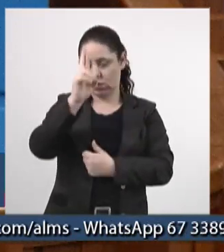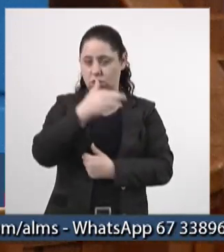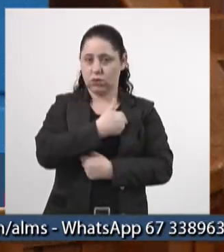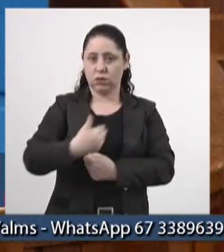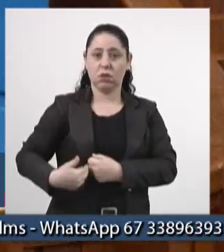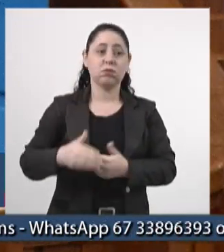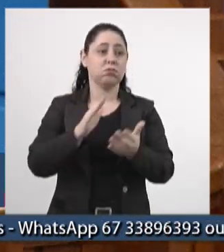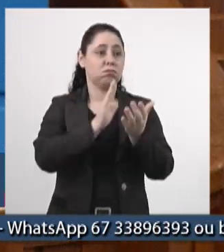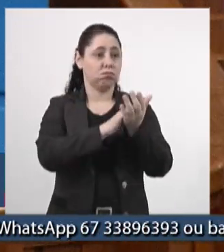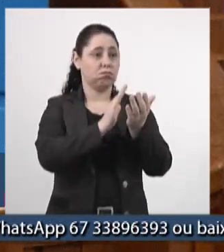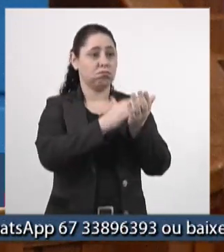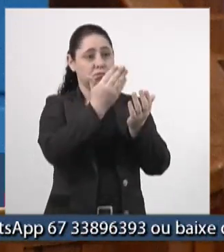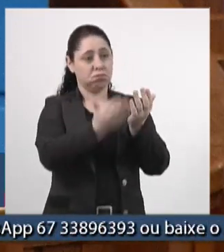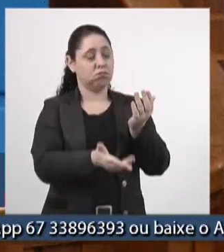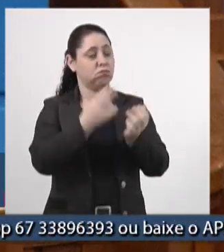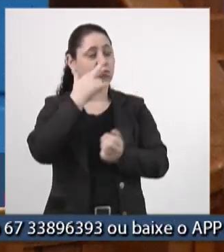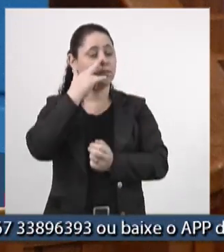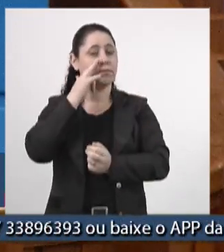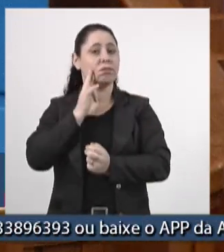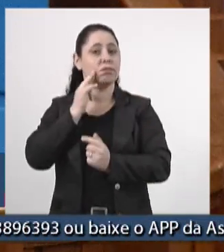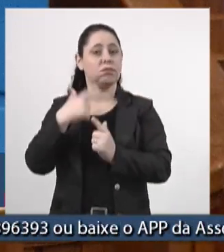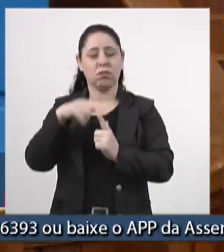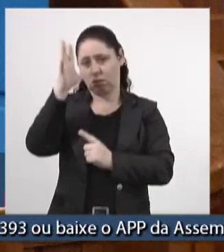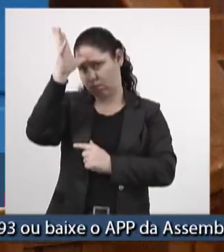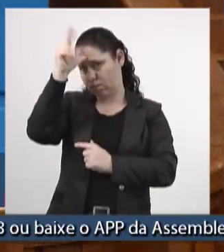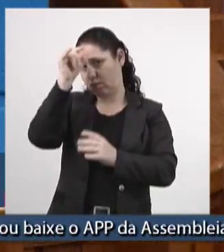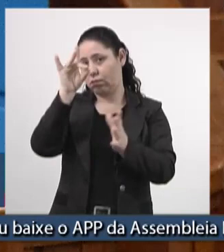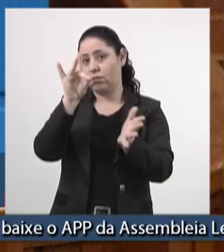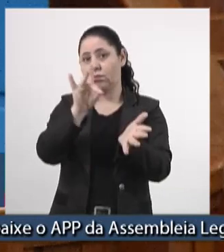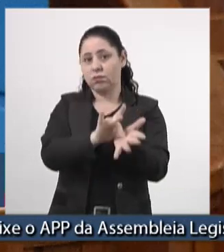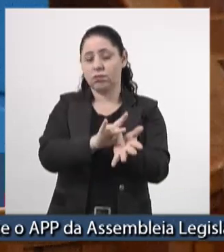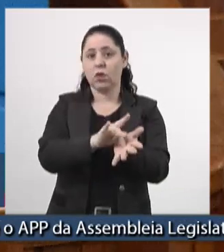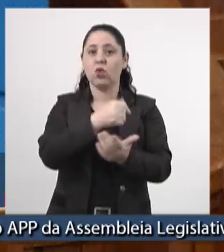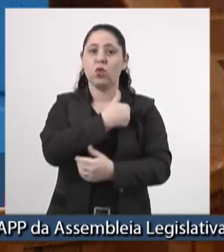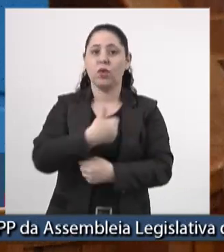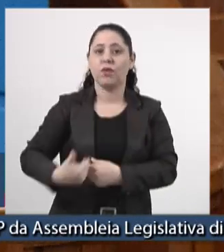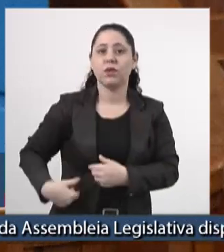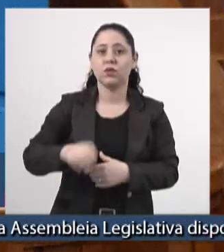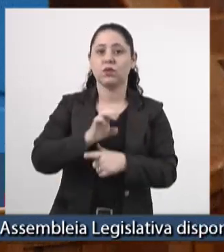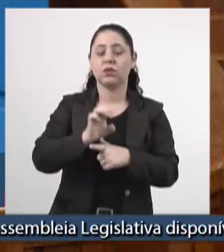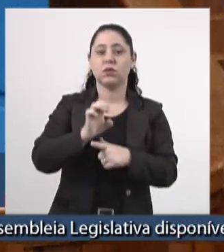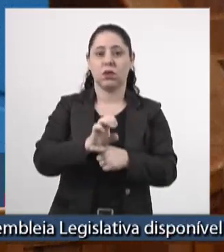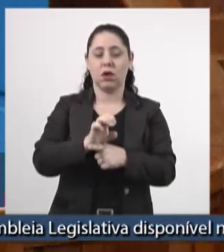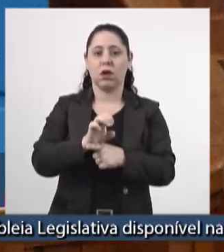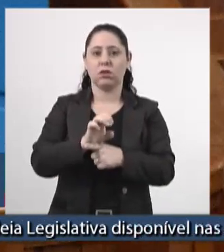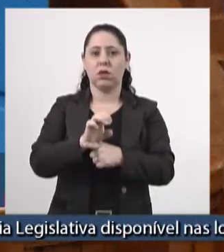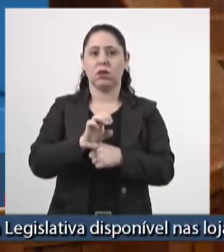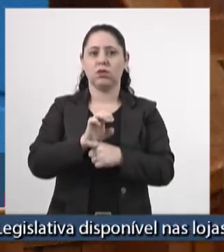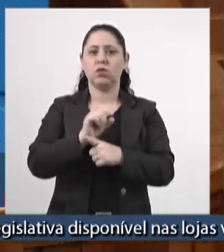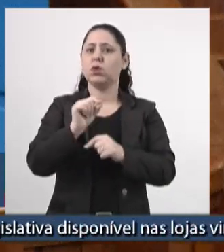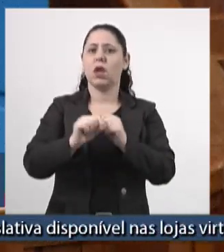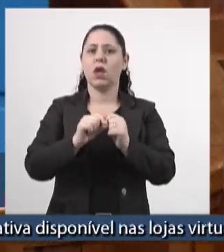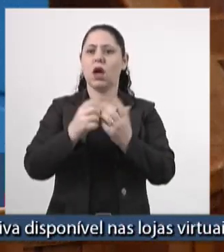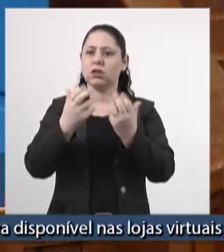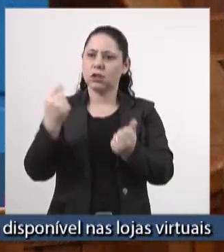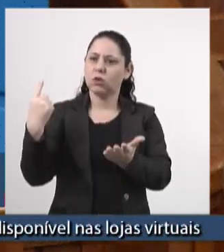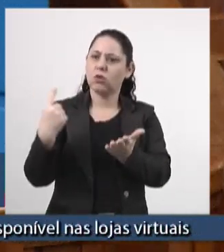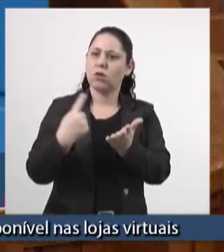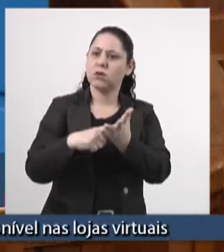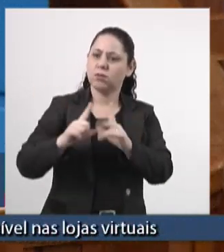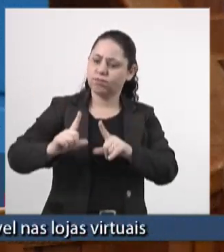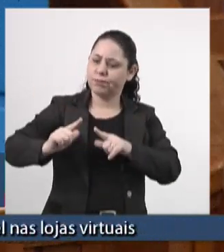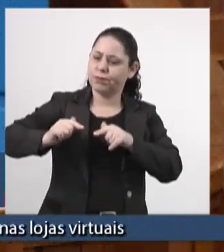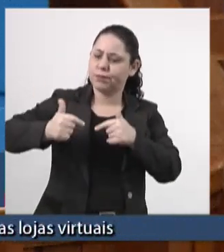parabenizá-lo pela decisão acertada do governo do Estado entrar dentro dessa briga, entendendo que esse